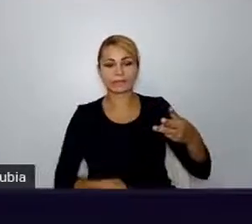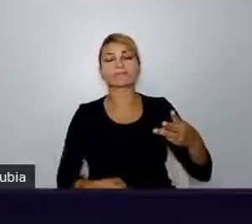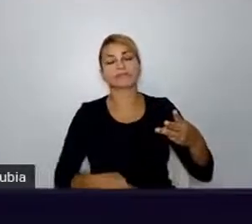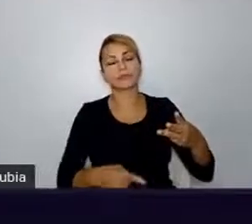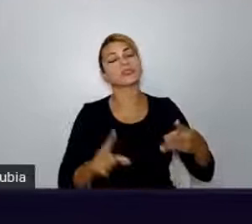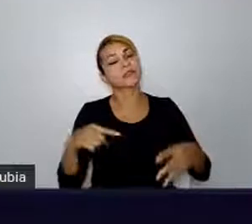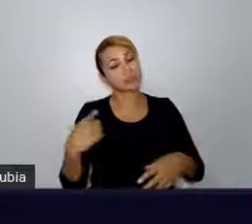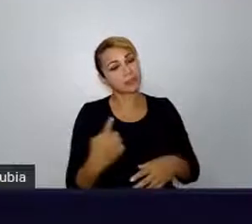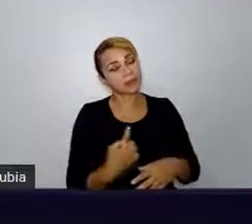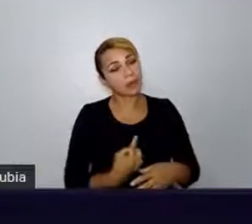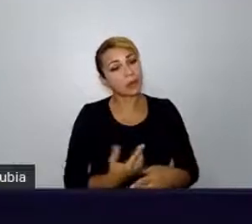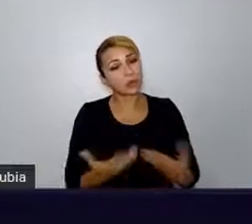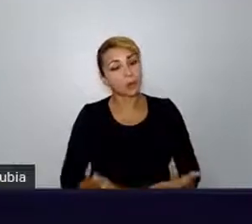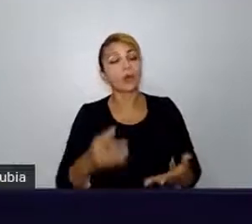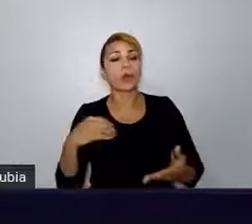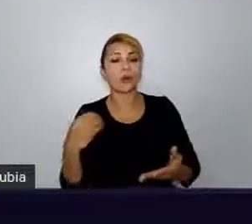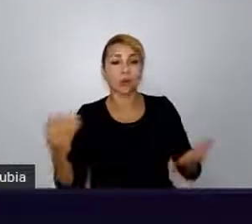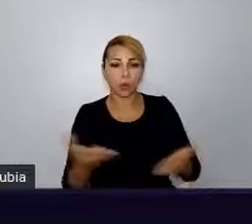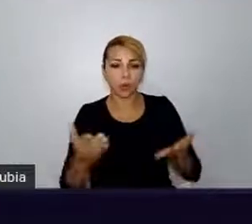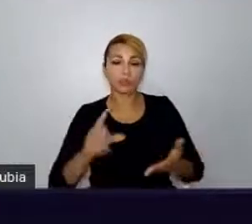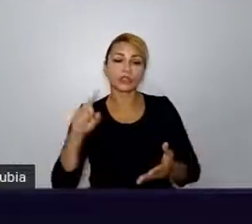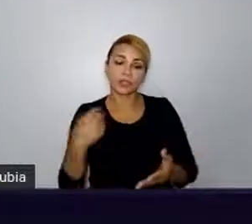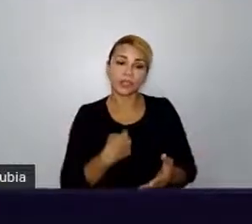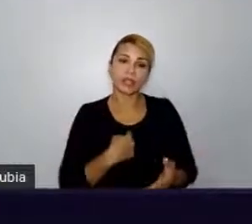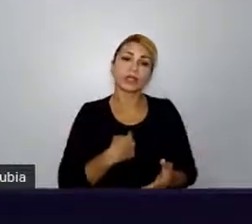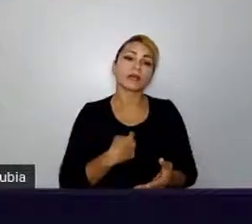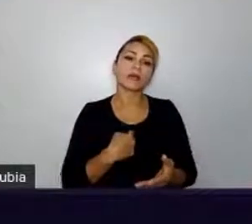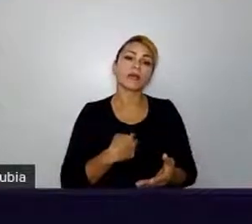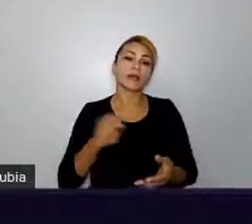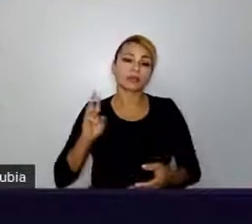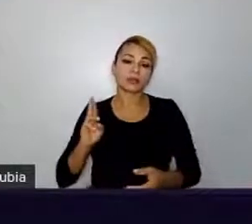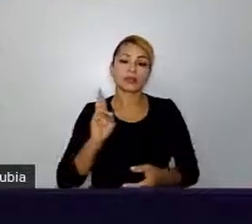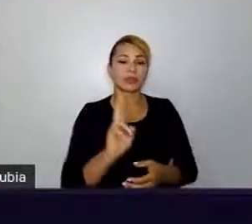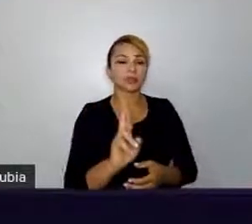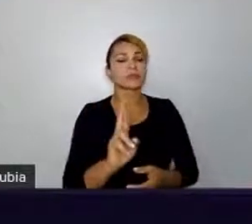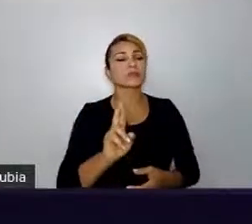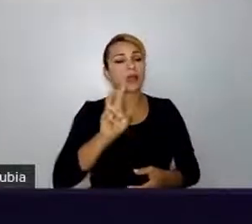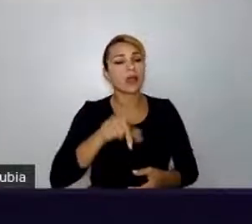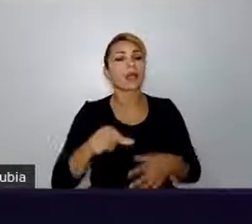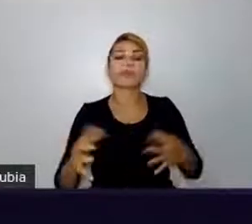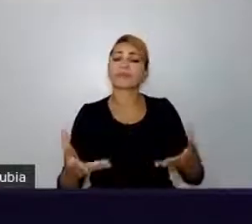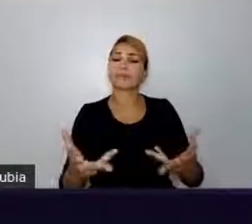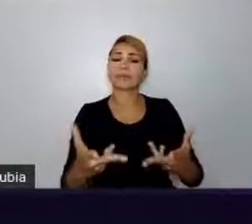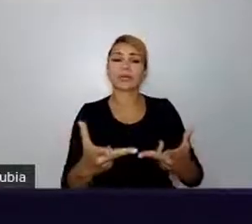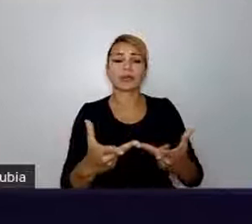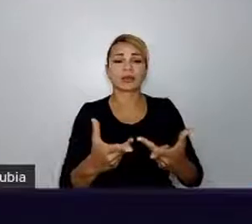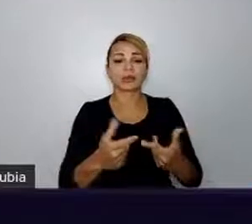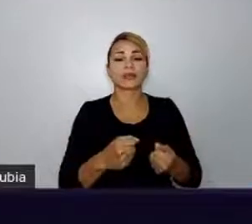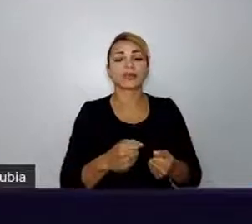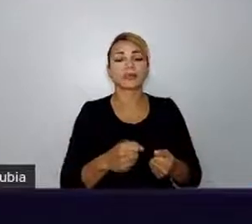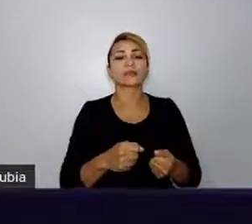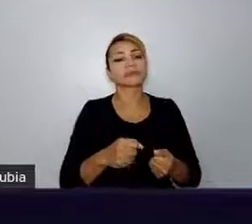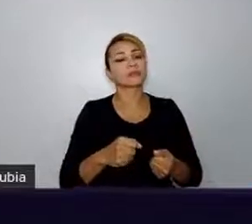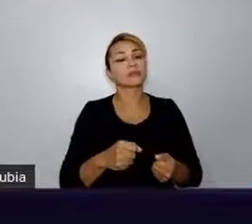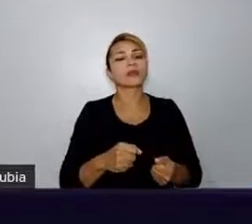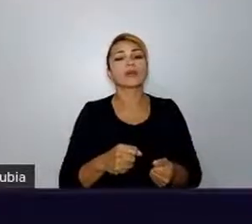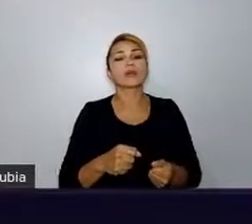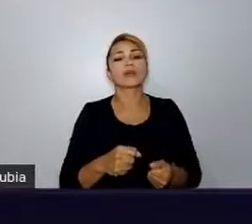cívica da Openology Brasil, que conta com um time simplesmente sensacional e que faz um belo trabalho no Brasil.